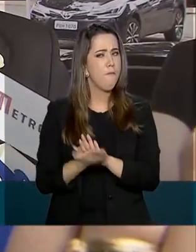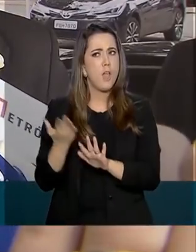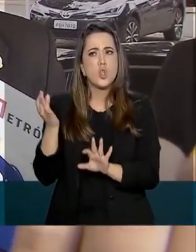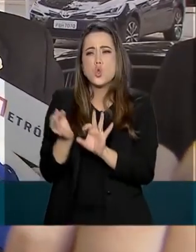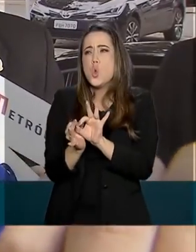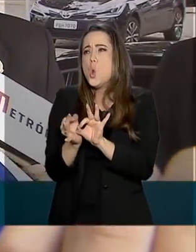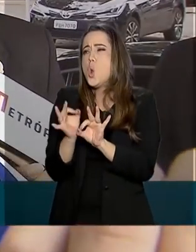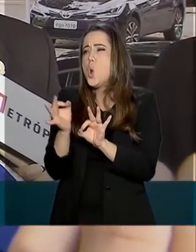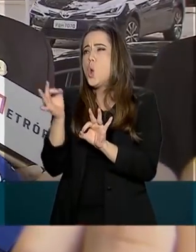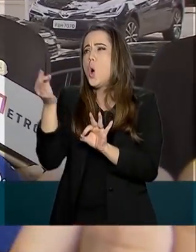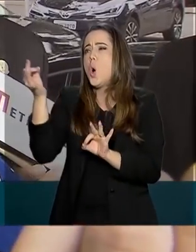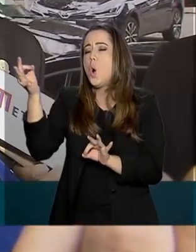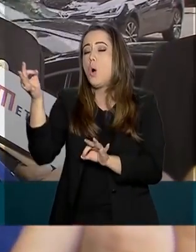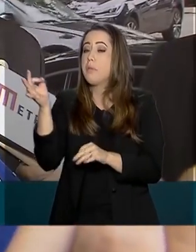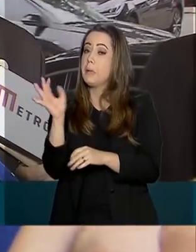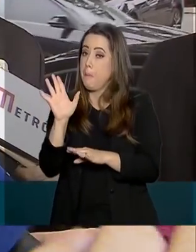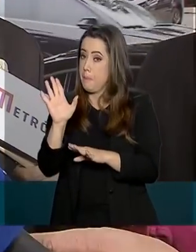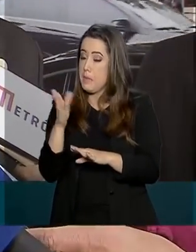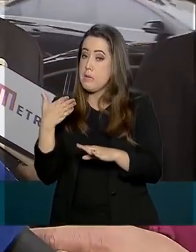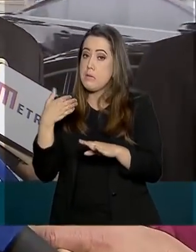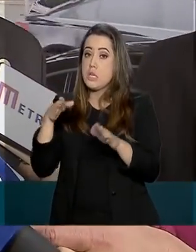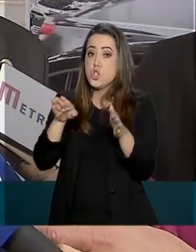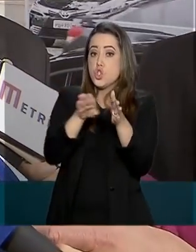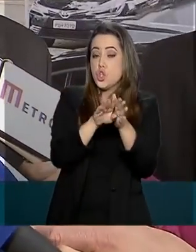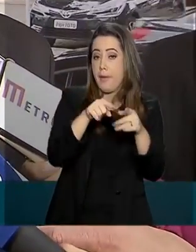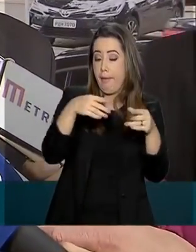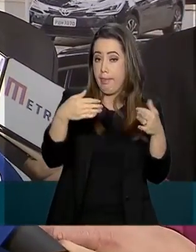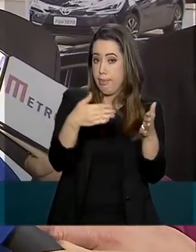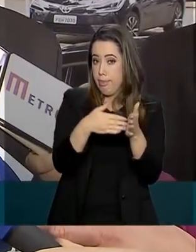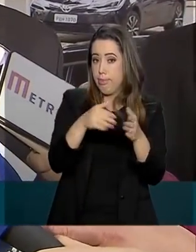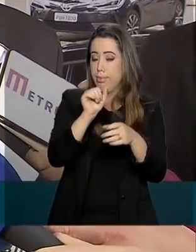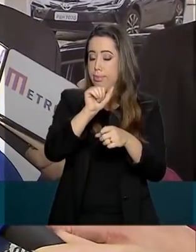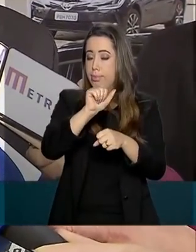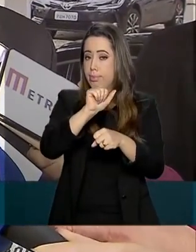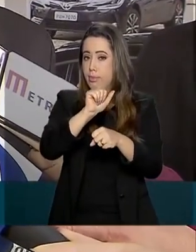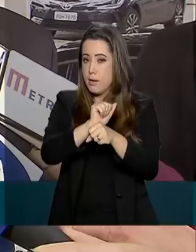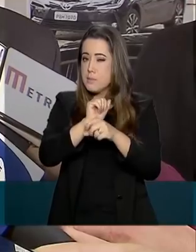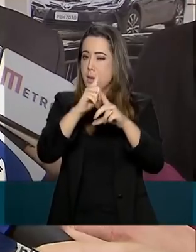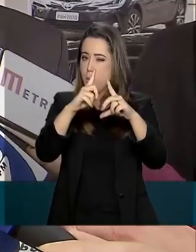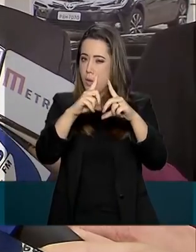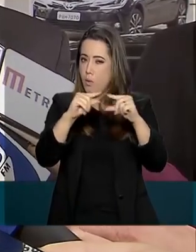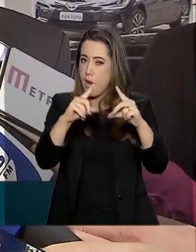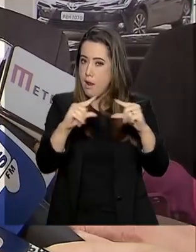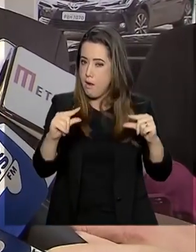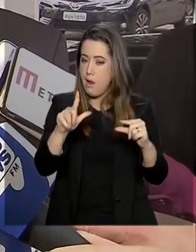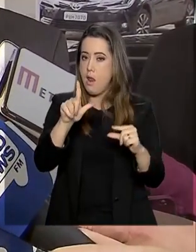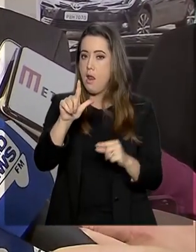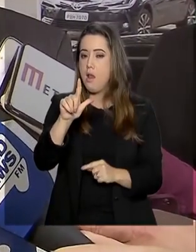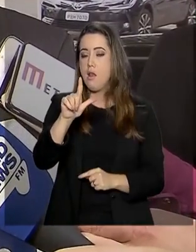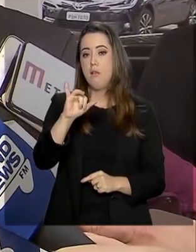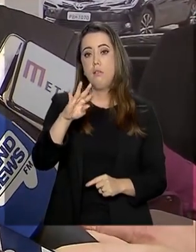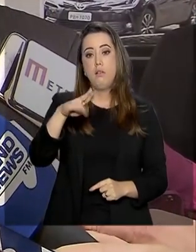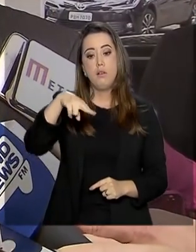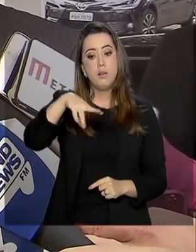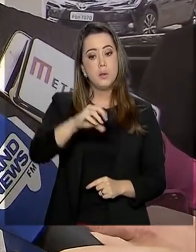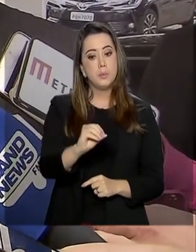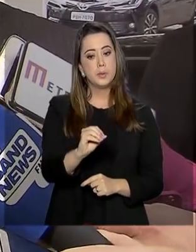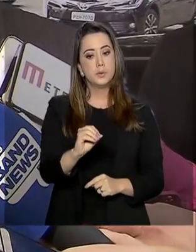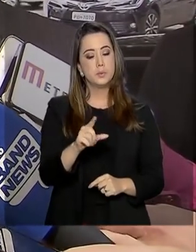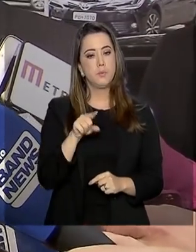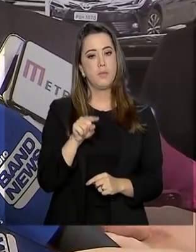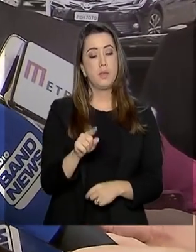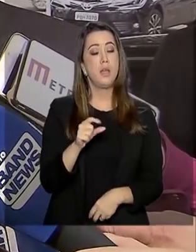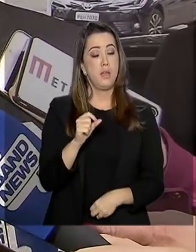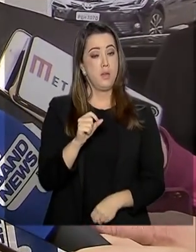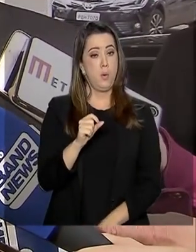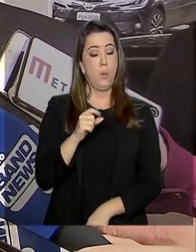no Líbano, né, pra gente visitar a nossa força de paz. E aí o presidente do Líbano vai me receber, só uma